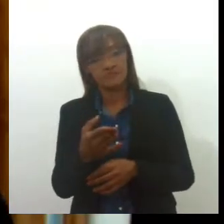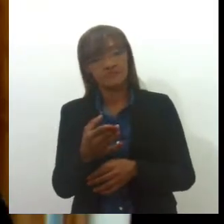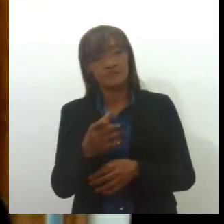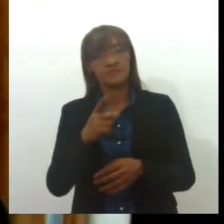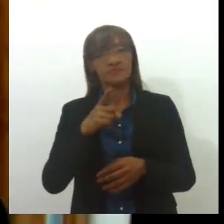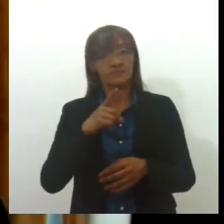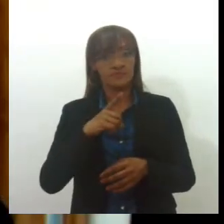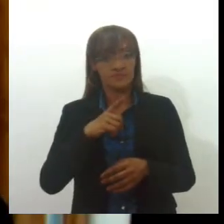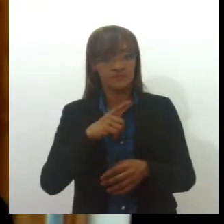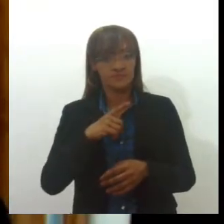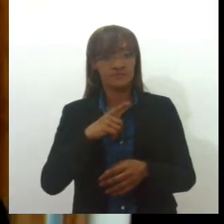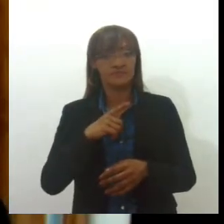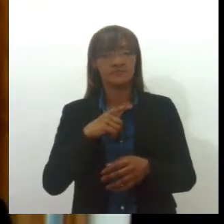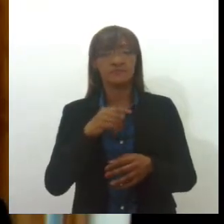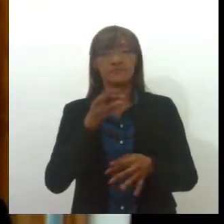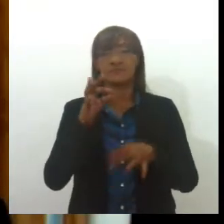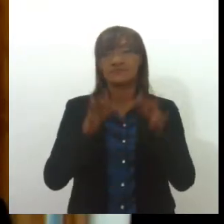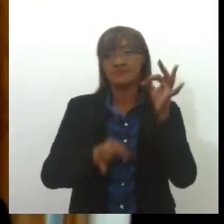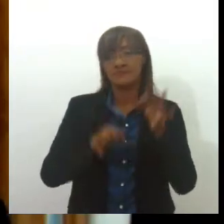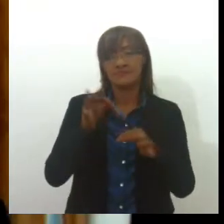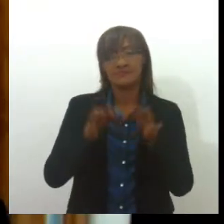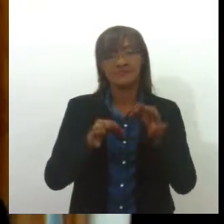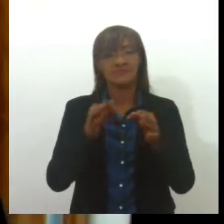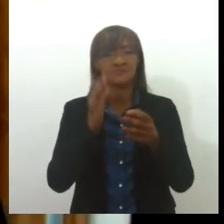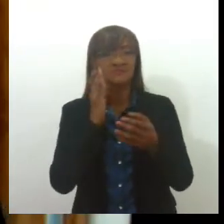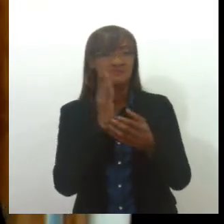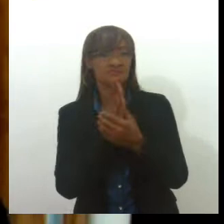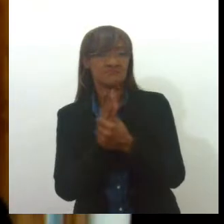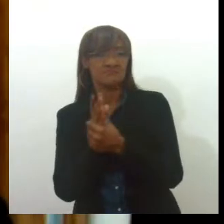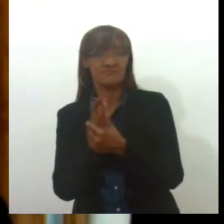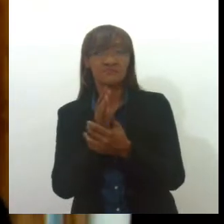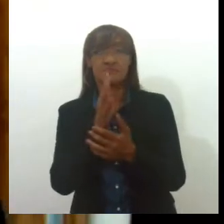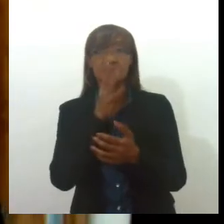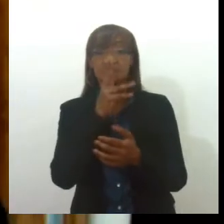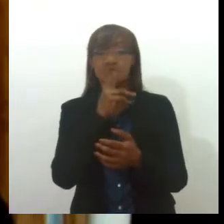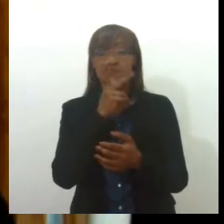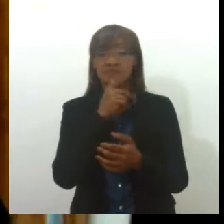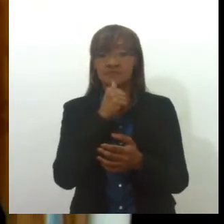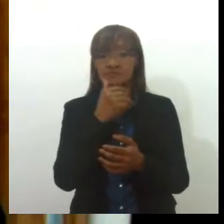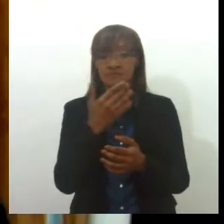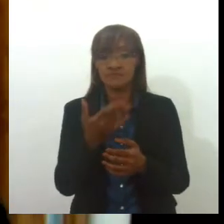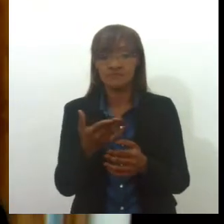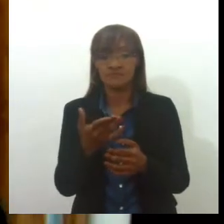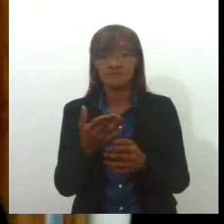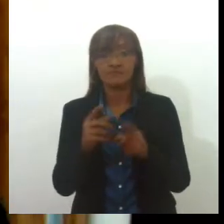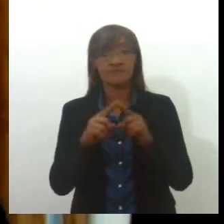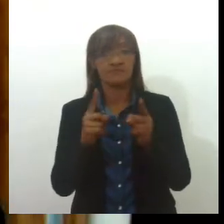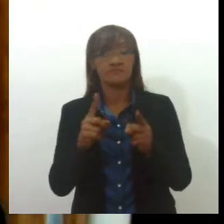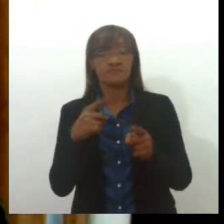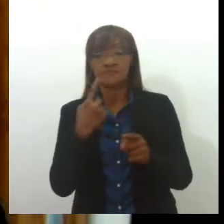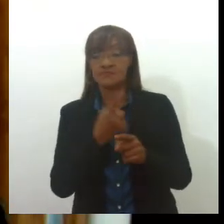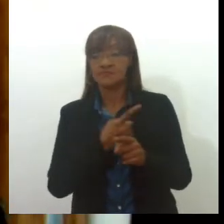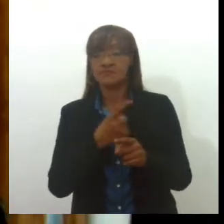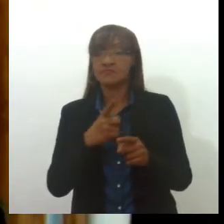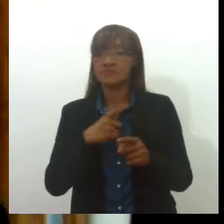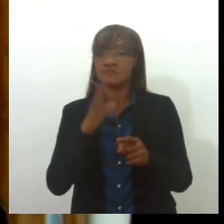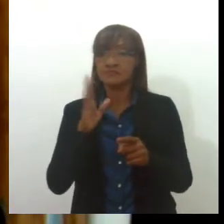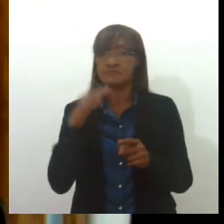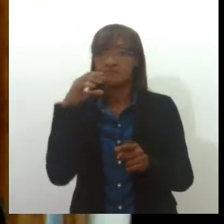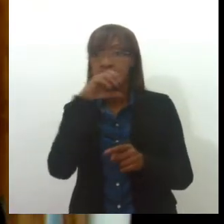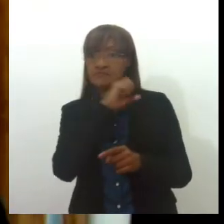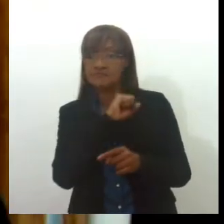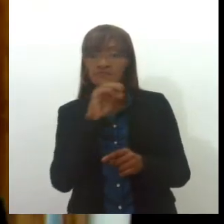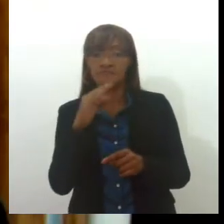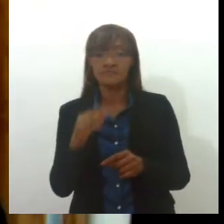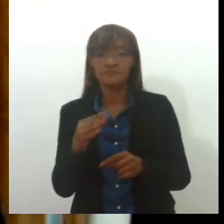processo judicial, que vai ter todo um rito específico, o que a gente tem é um procedimento no PROCON em que o consumidor pode notificar o